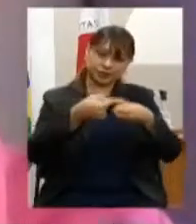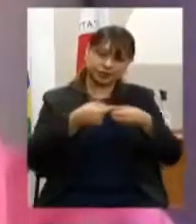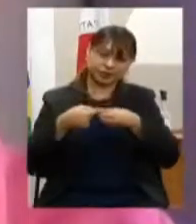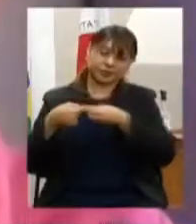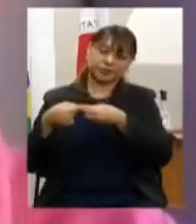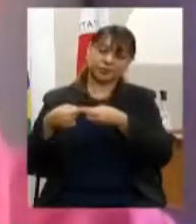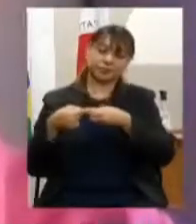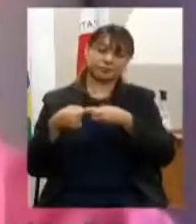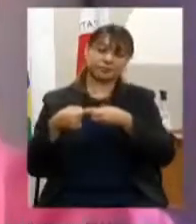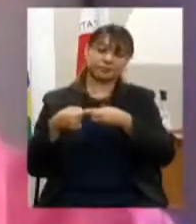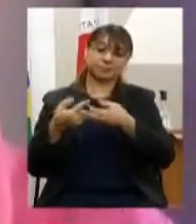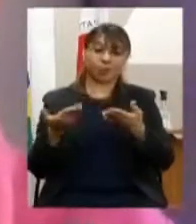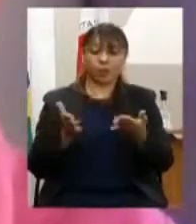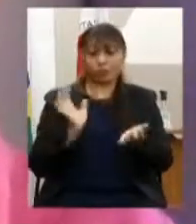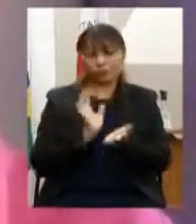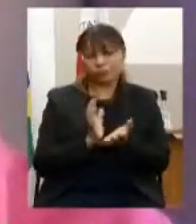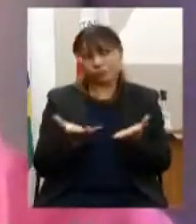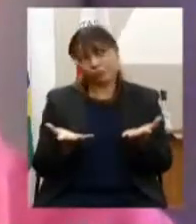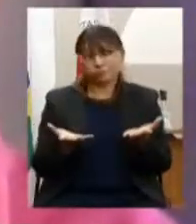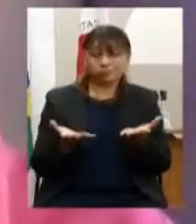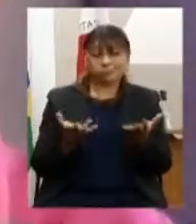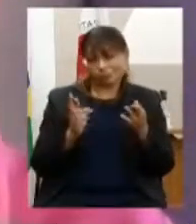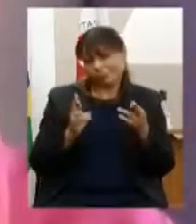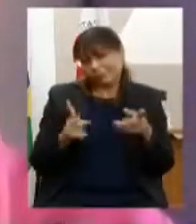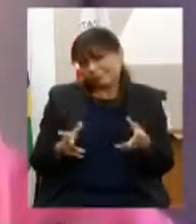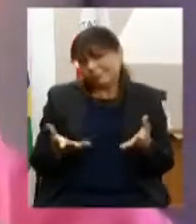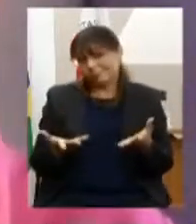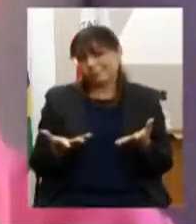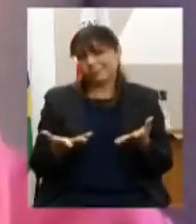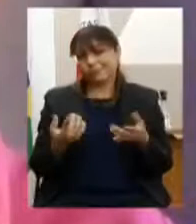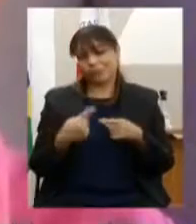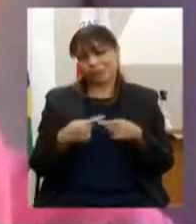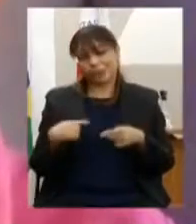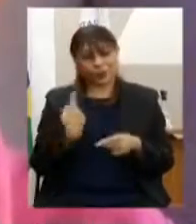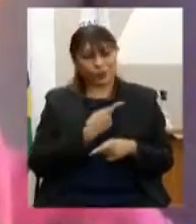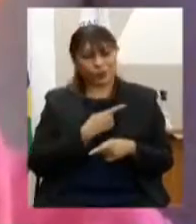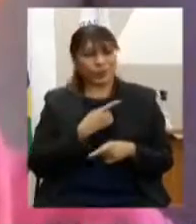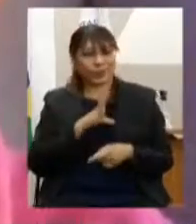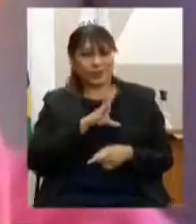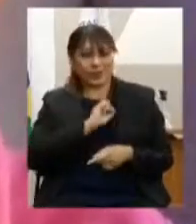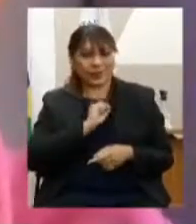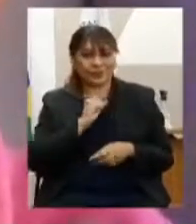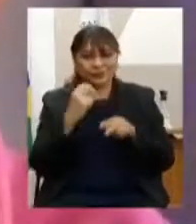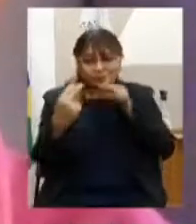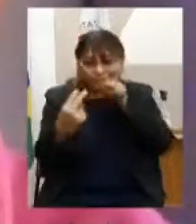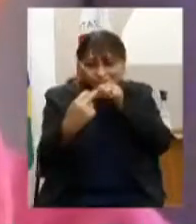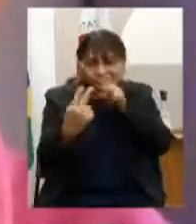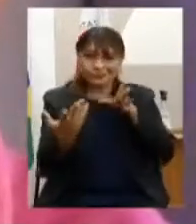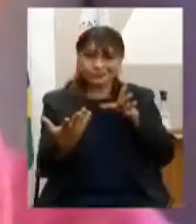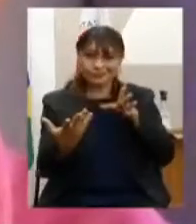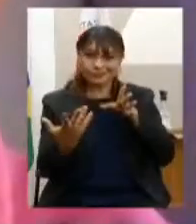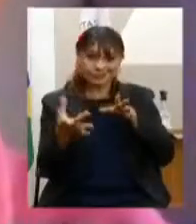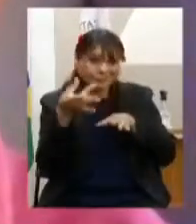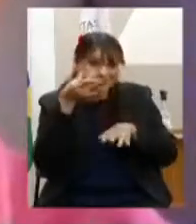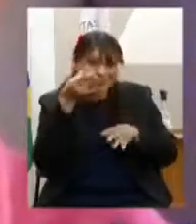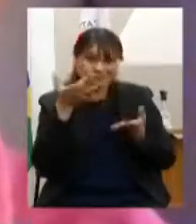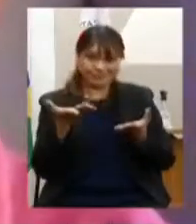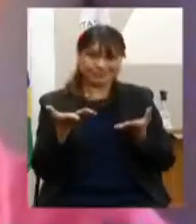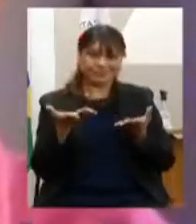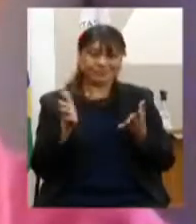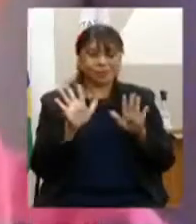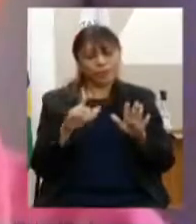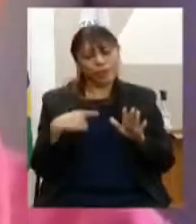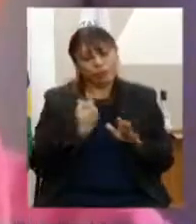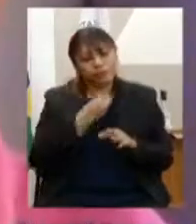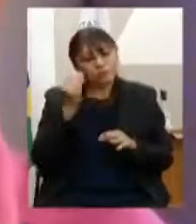é uma situação atípica, porque a gente gosta de contato, a gente gosta de estar junto às pessoas, mas a gente procurou